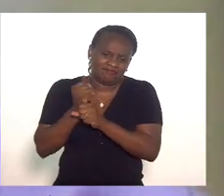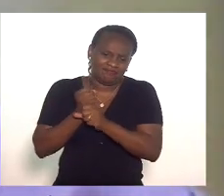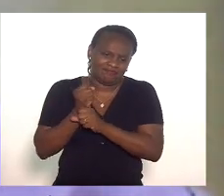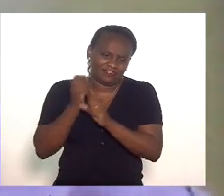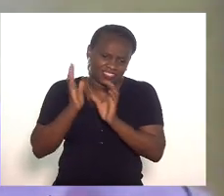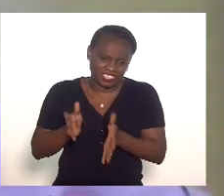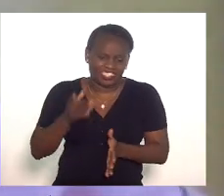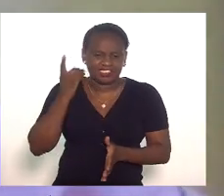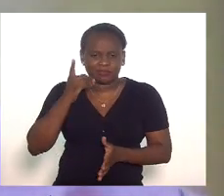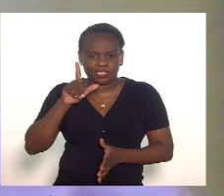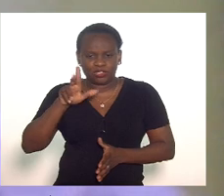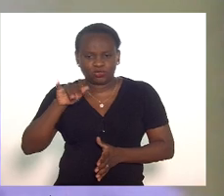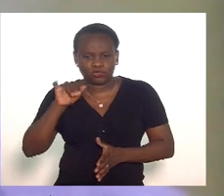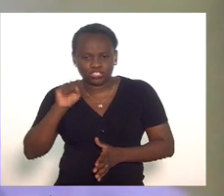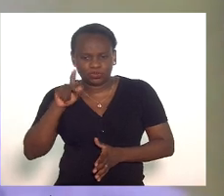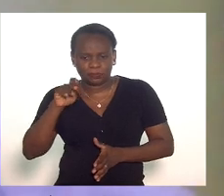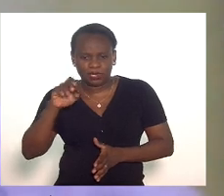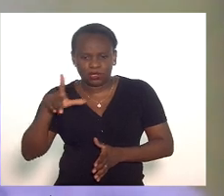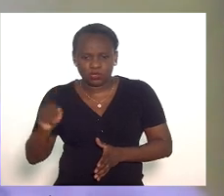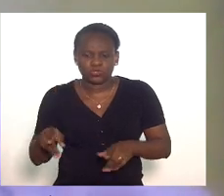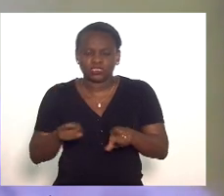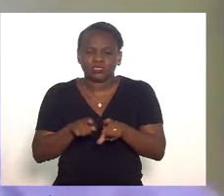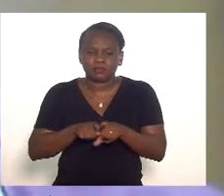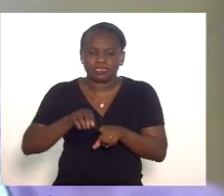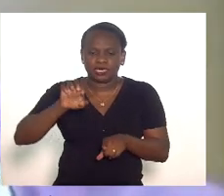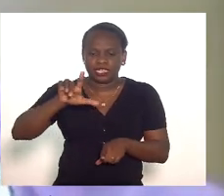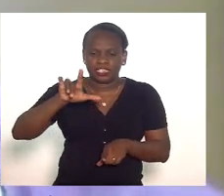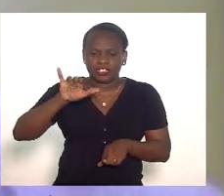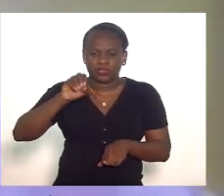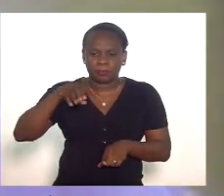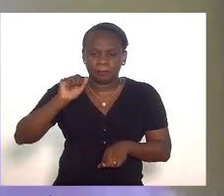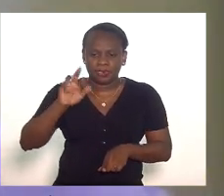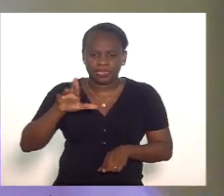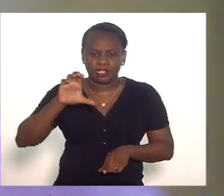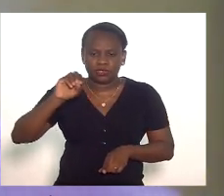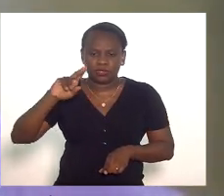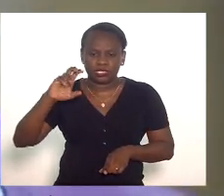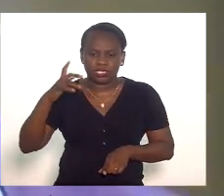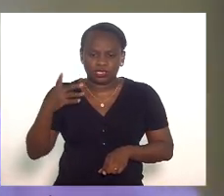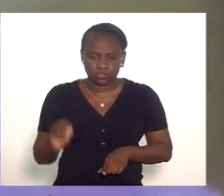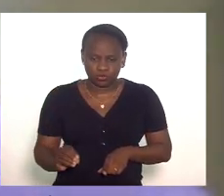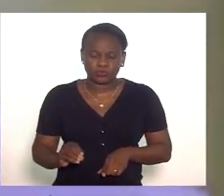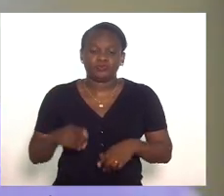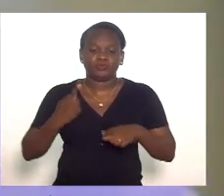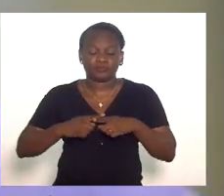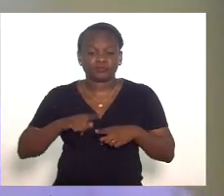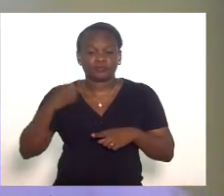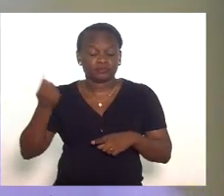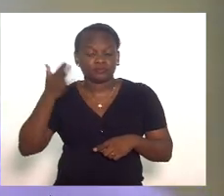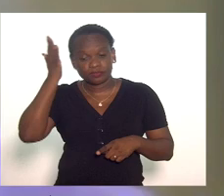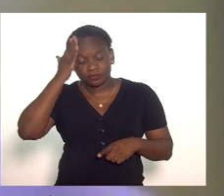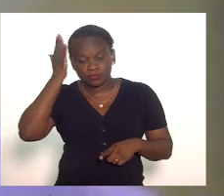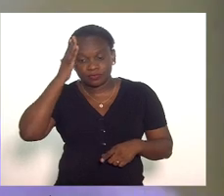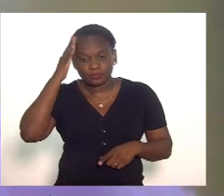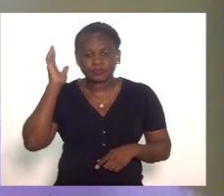deputado luis paulo e deputado eleomar coelho porque como nós sabemos